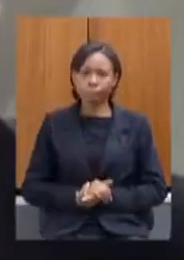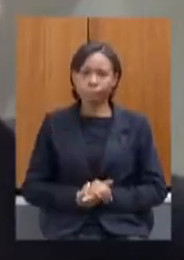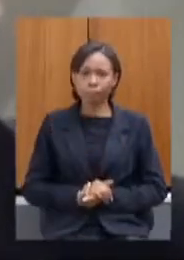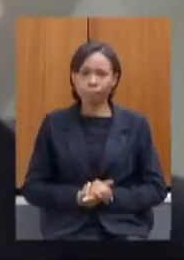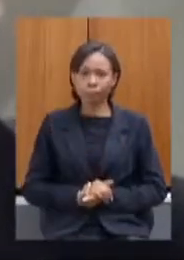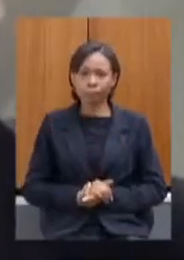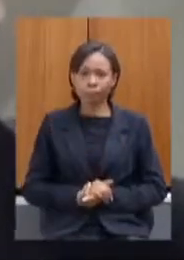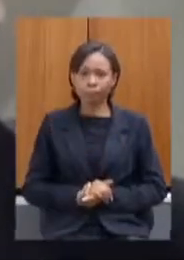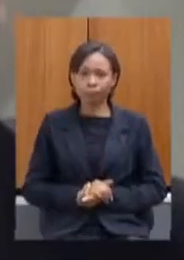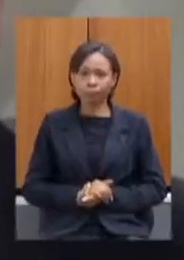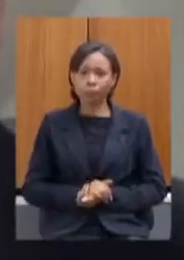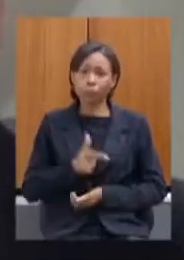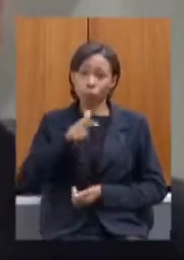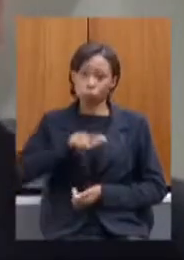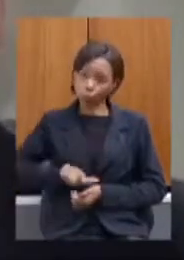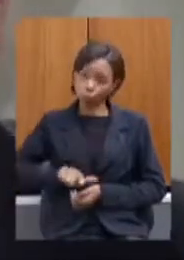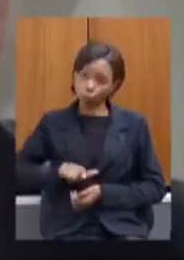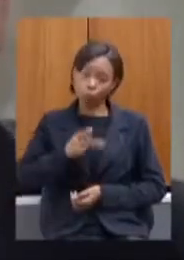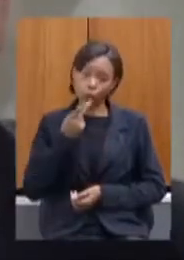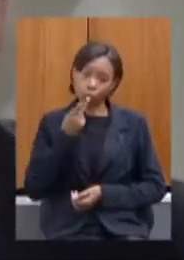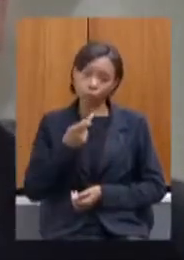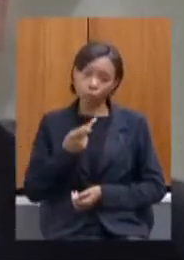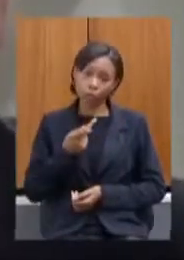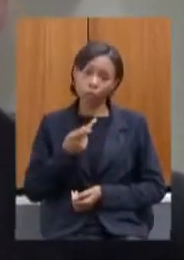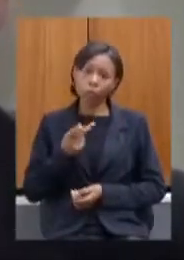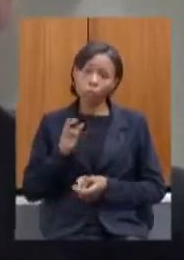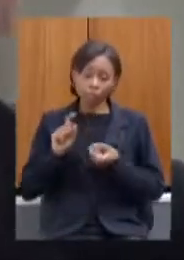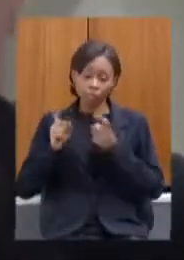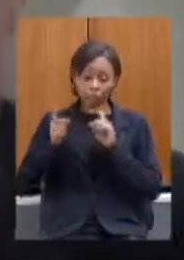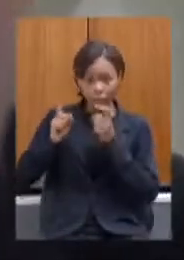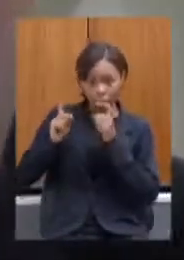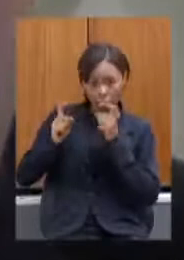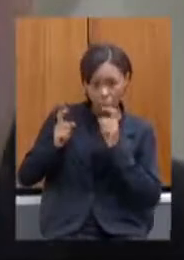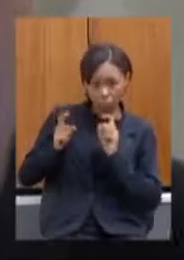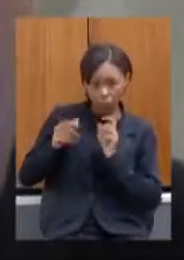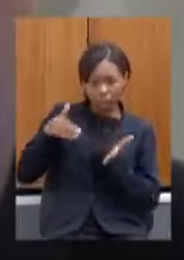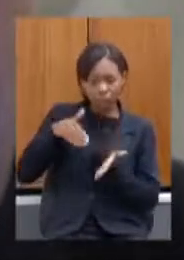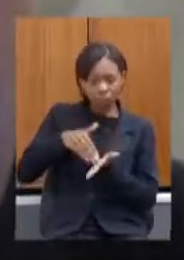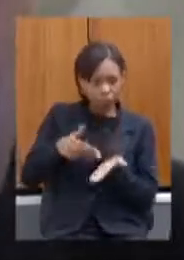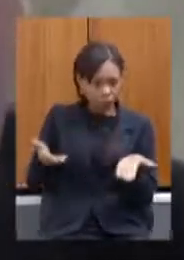volto a dizer nessas reuniões até o momento o que existe é a petição